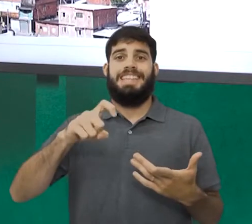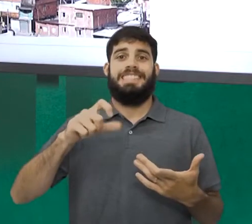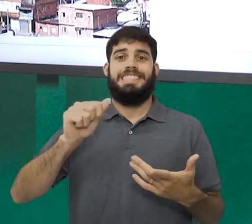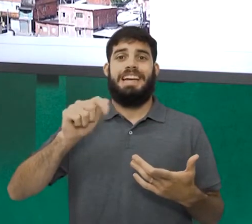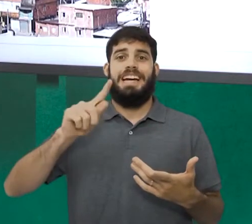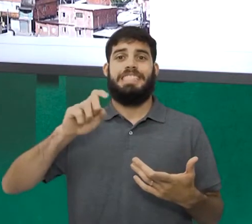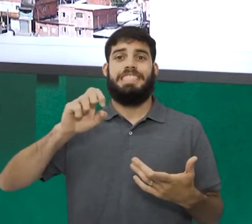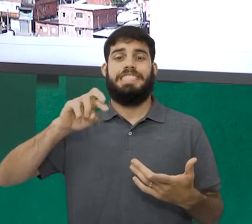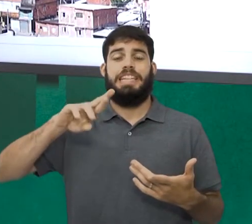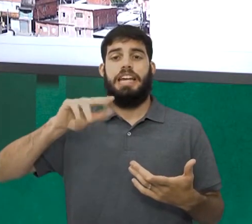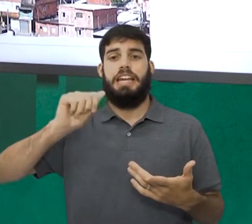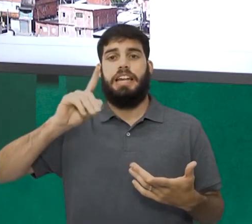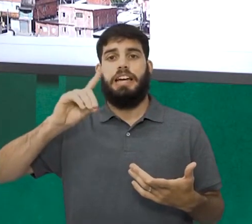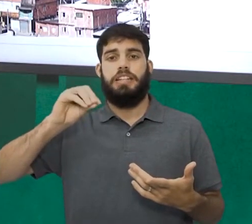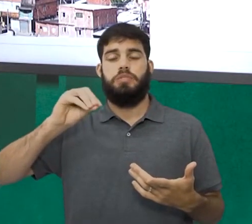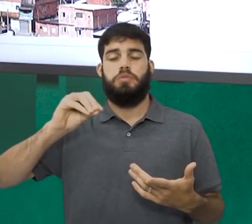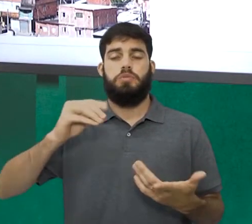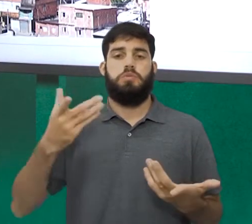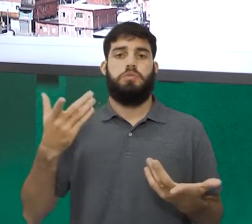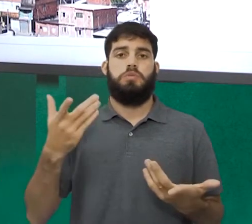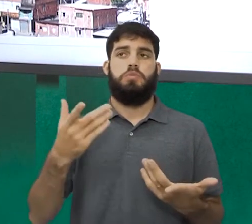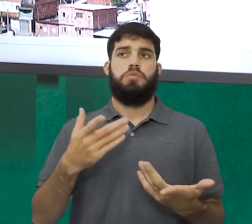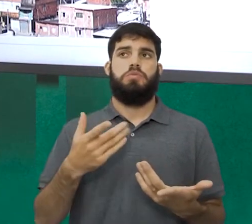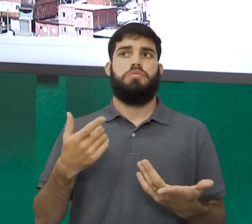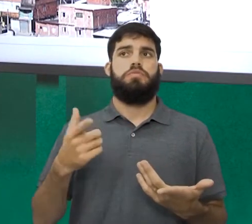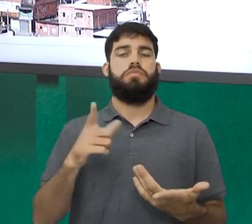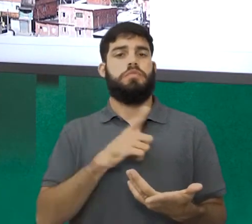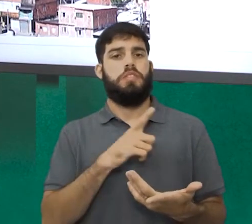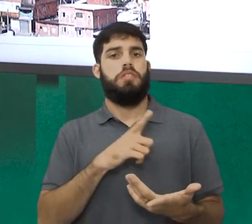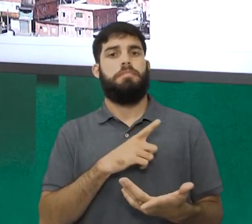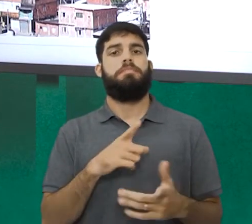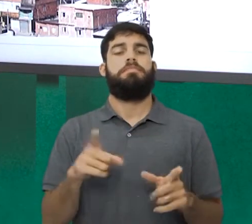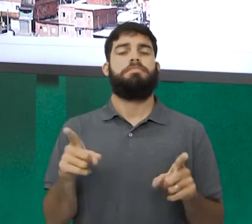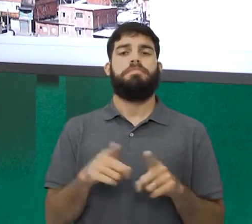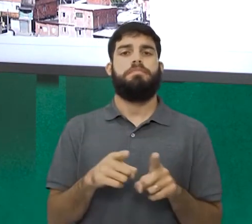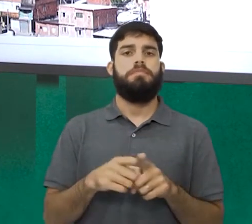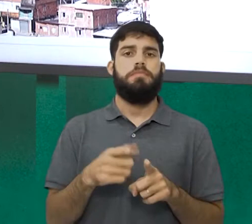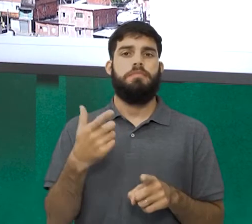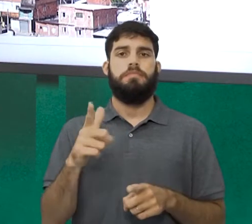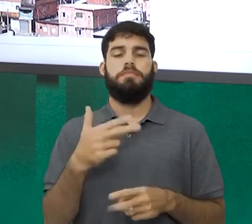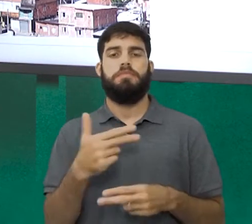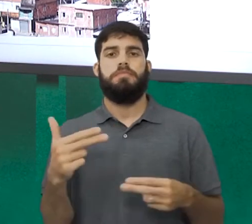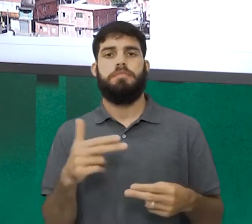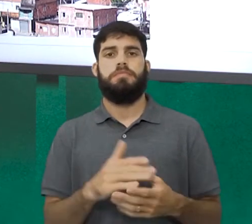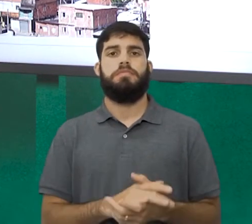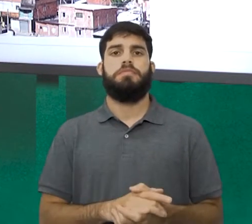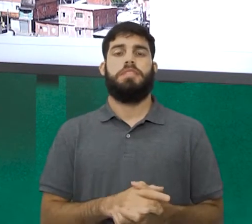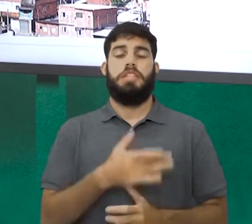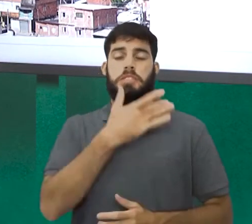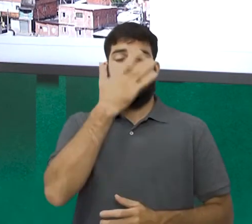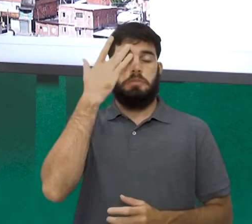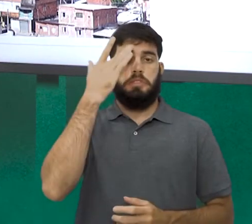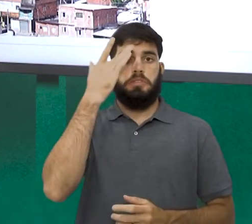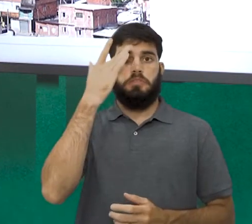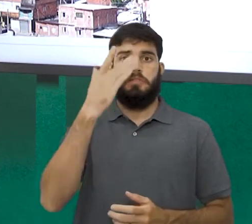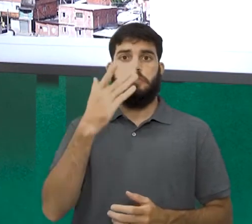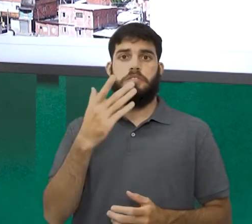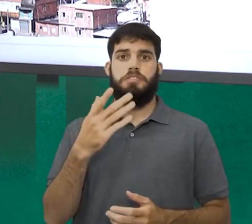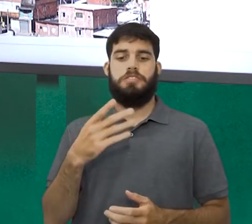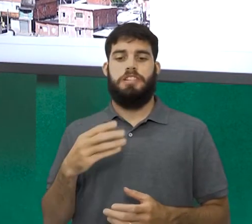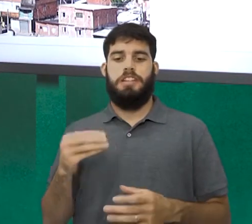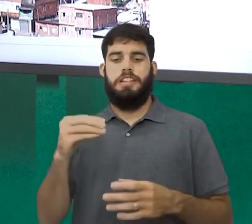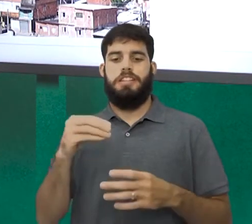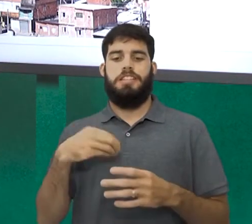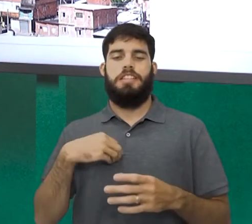aí você tem também outras manifestações dessa macrocefalia. Você tem as pessoas subempregadas nos semáforos,